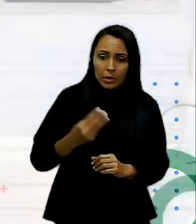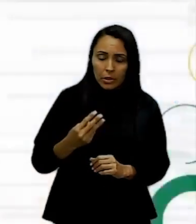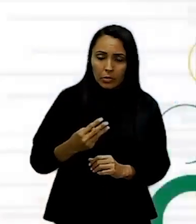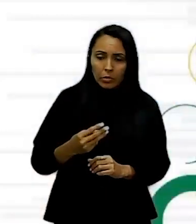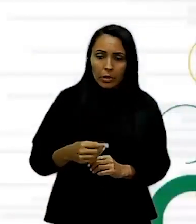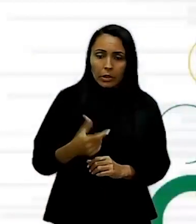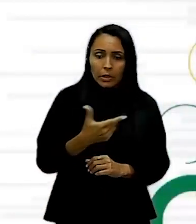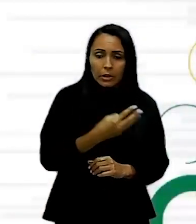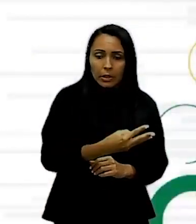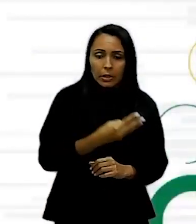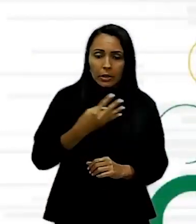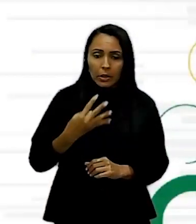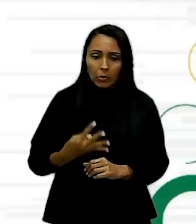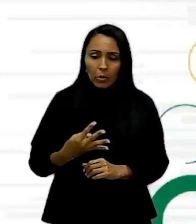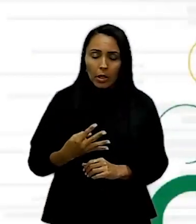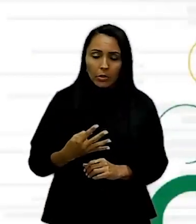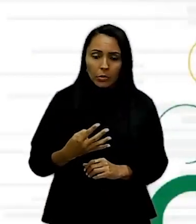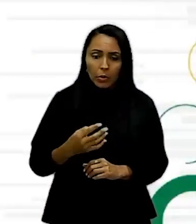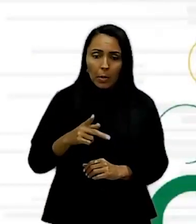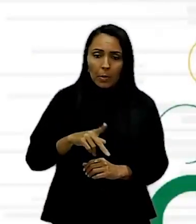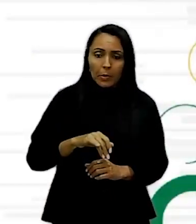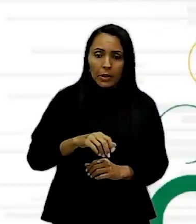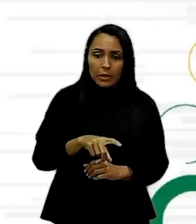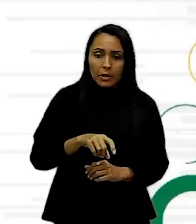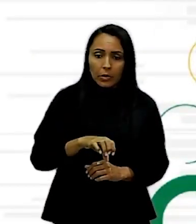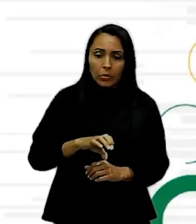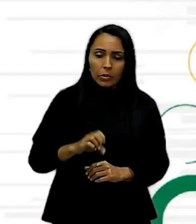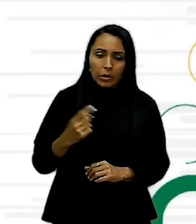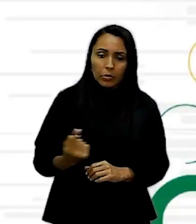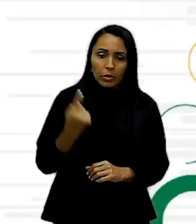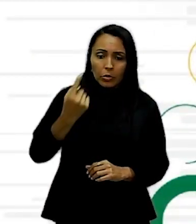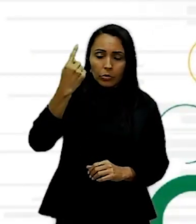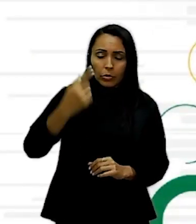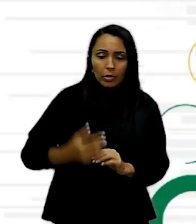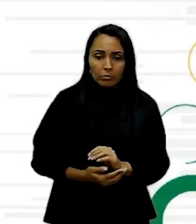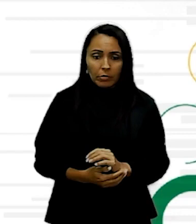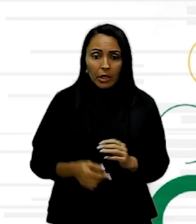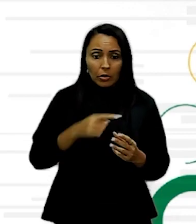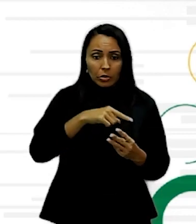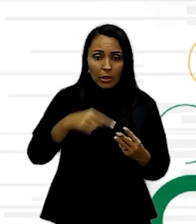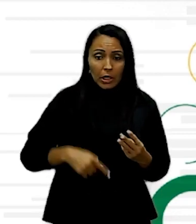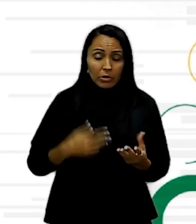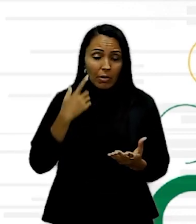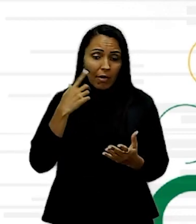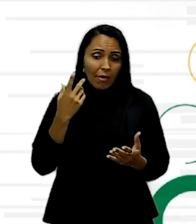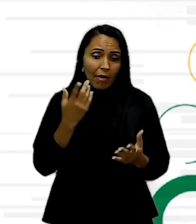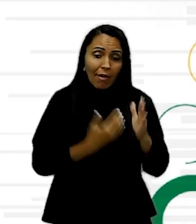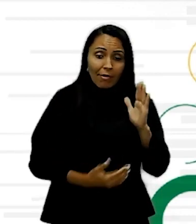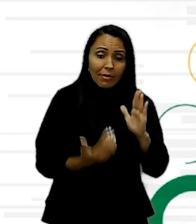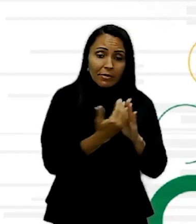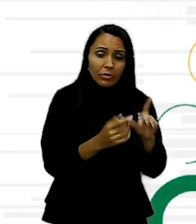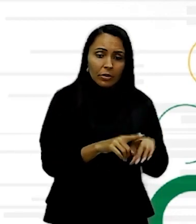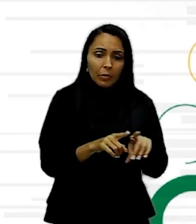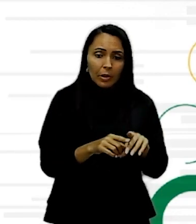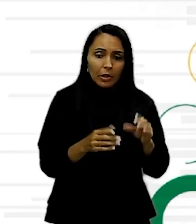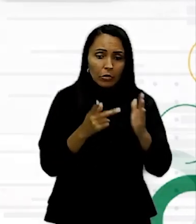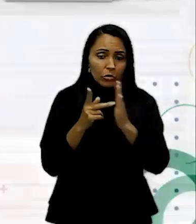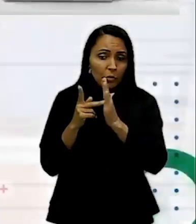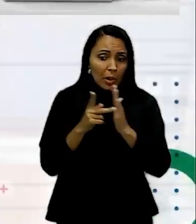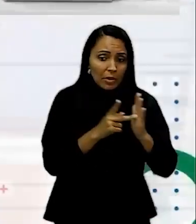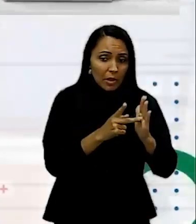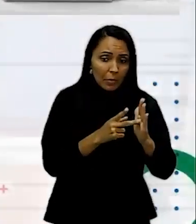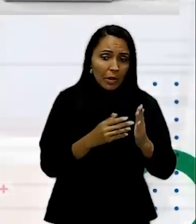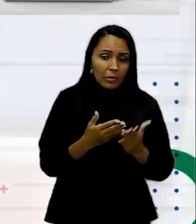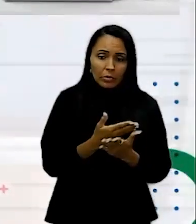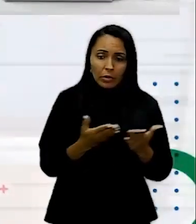Tem 34 E o meu botão Também tem 34 Além disso O espaçamento Entre eles Não está